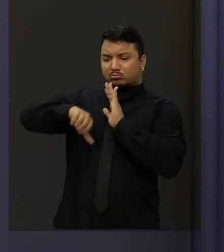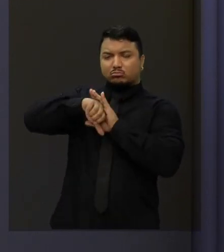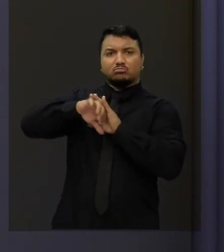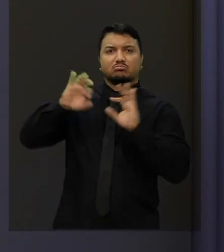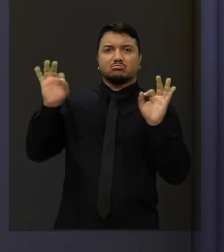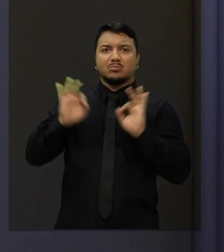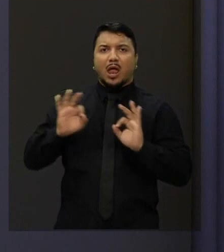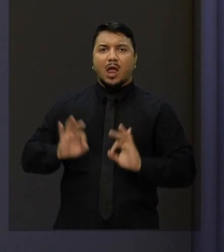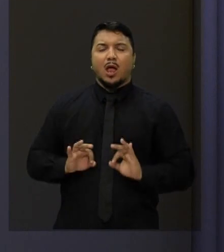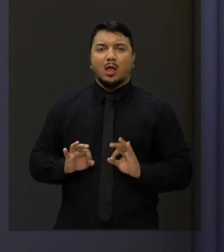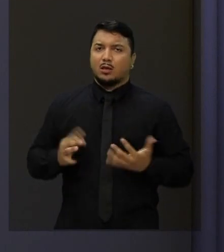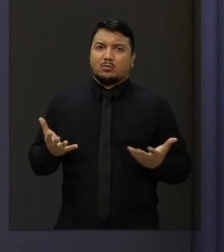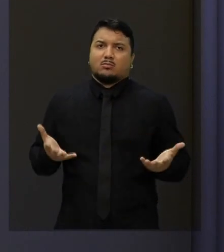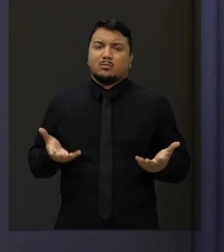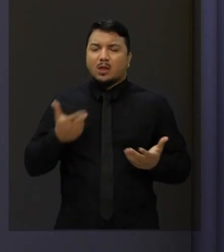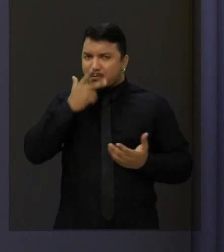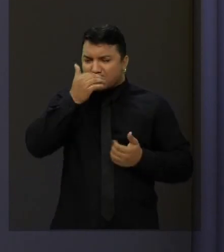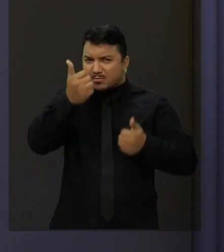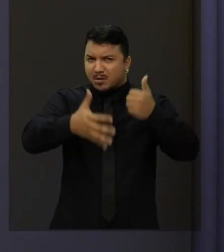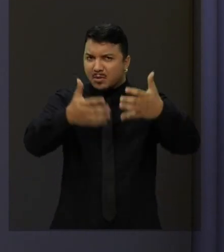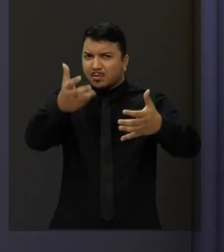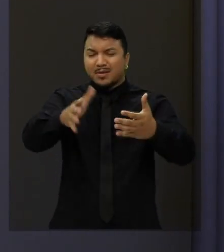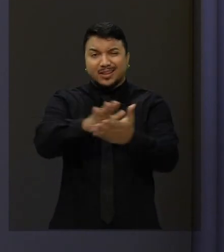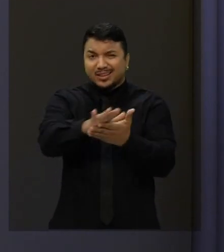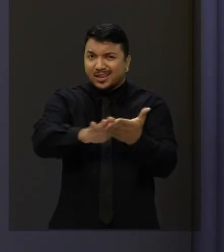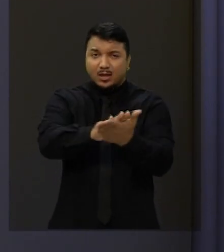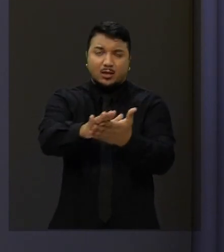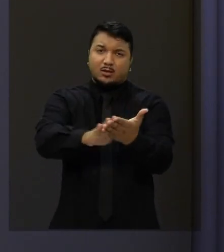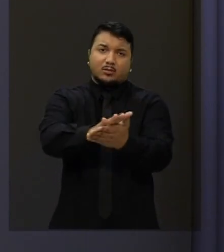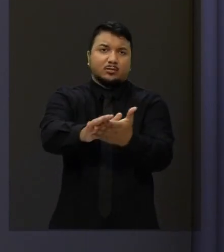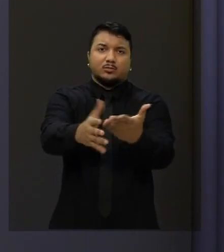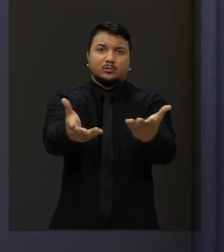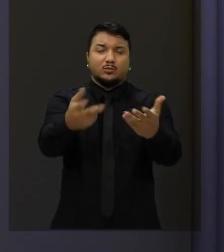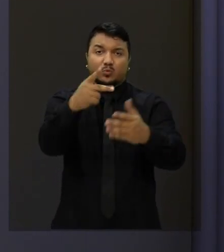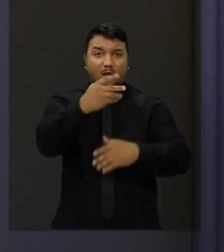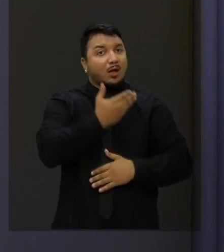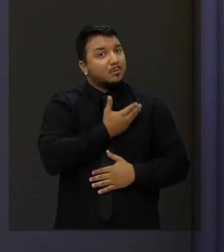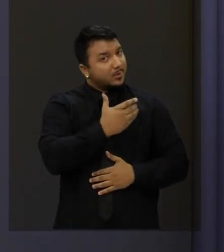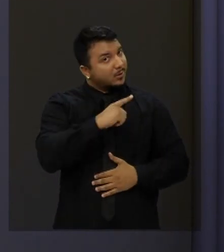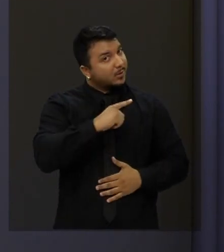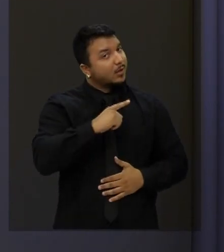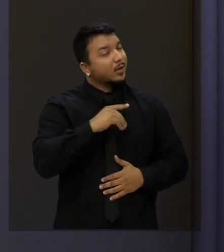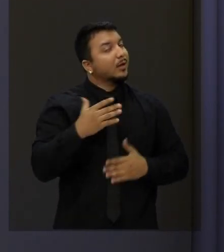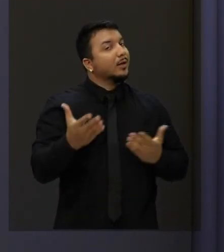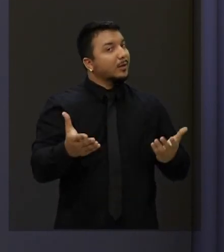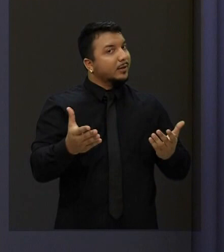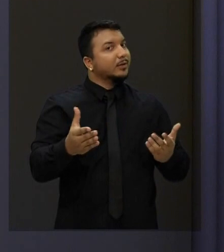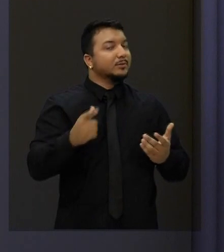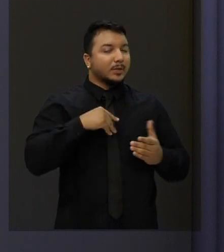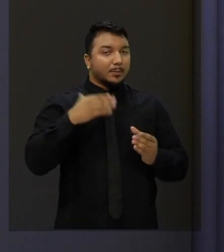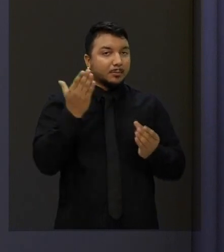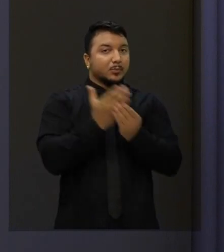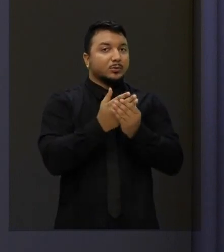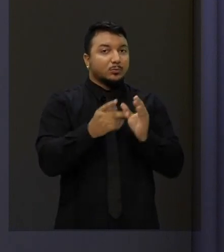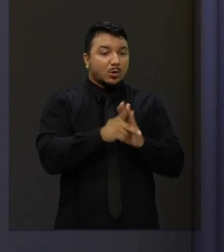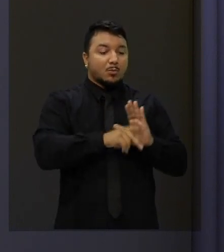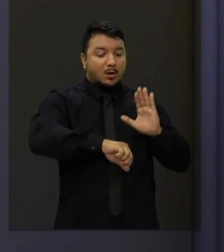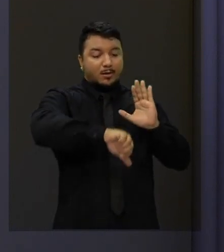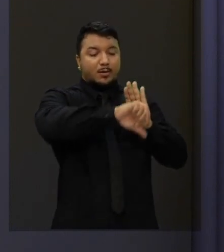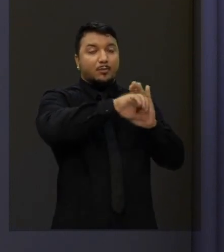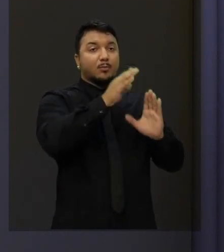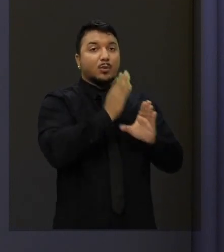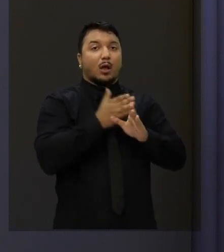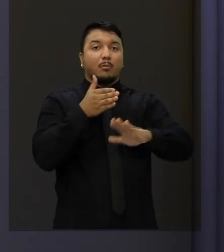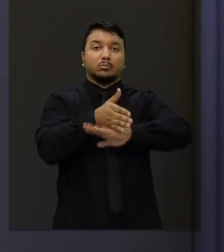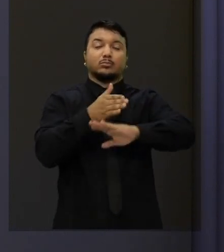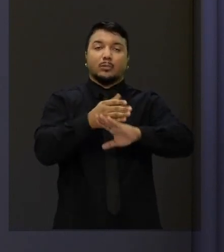desse tipo de coisa que você colocou. Nenhuma. Os seus amigos, sim. Os seus amigos têm processo criminal por participação